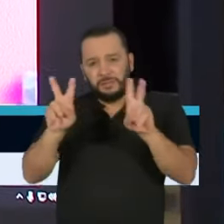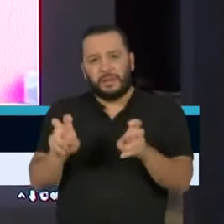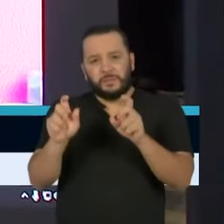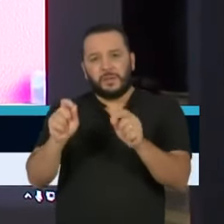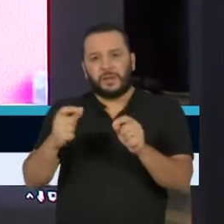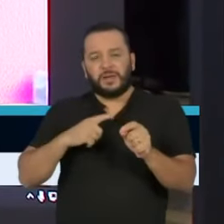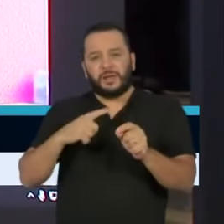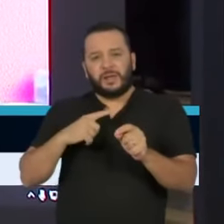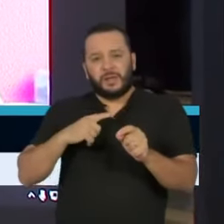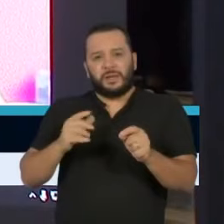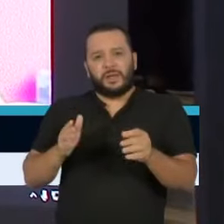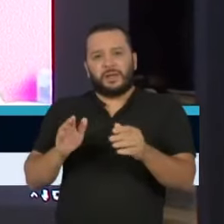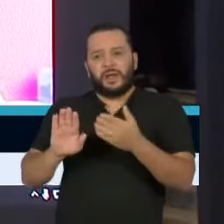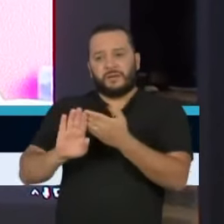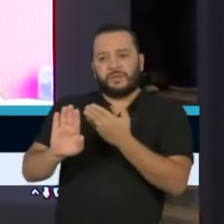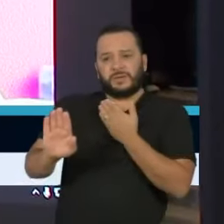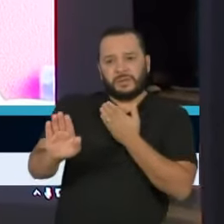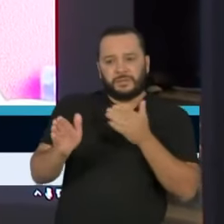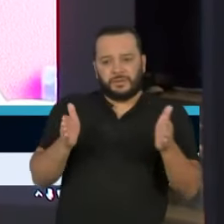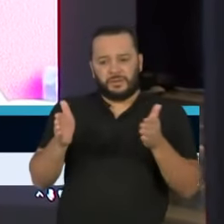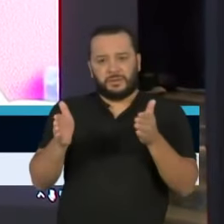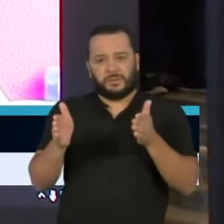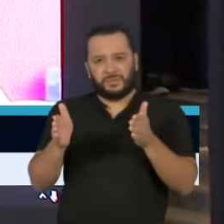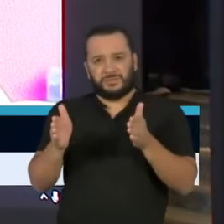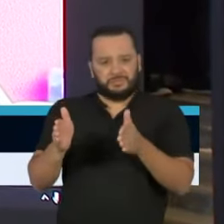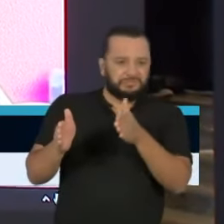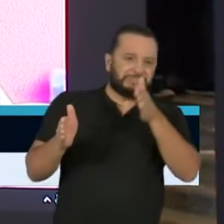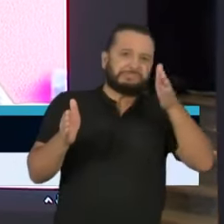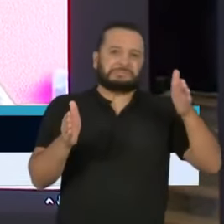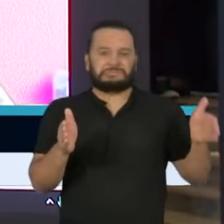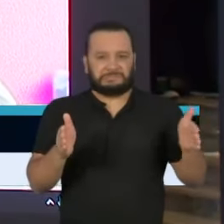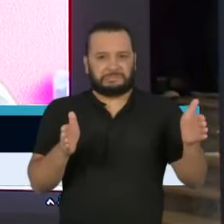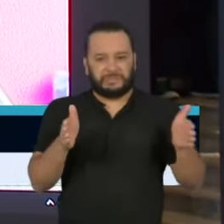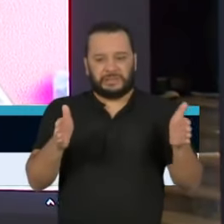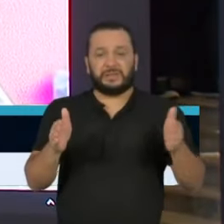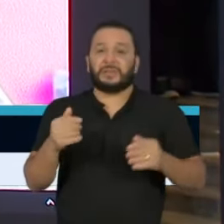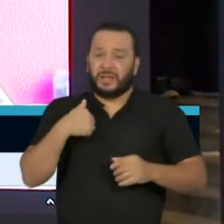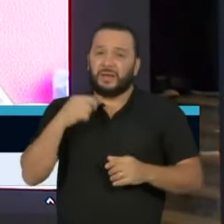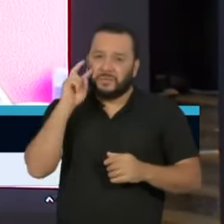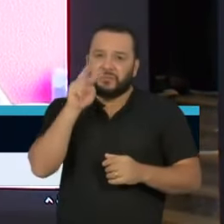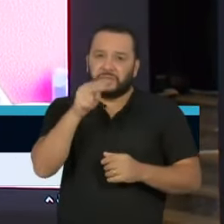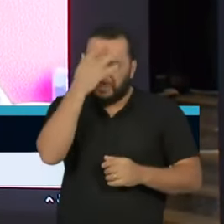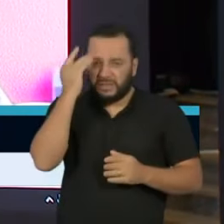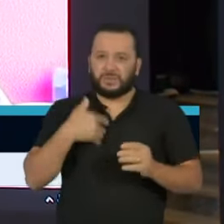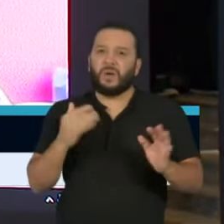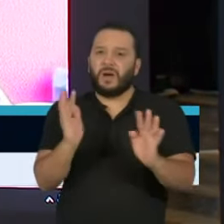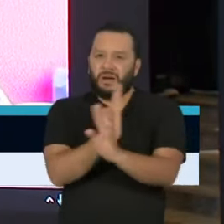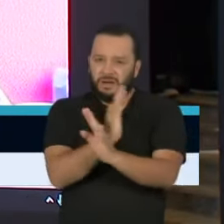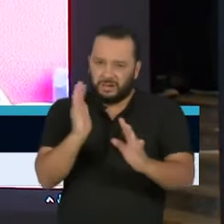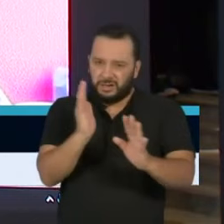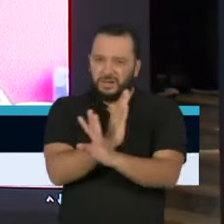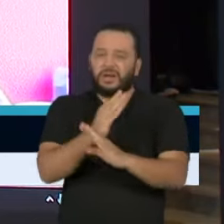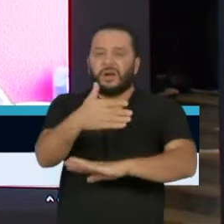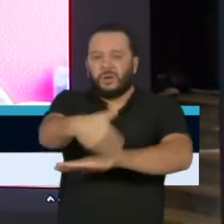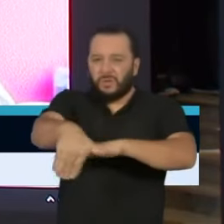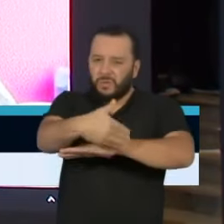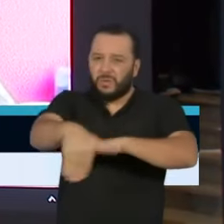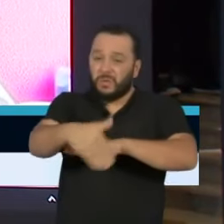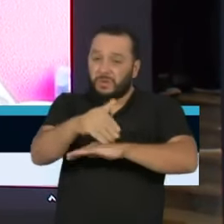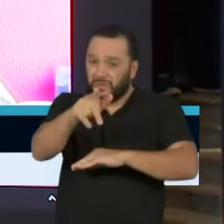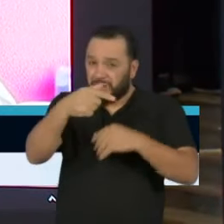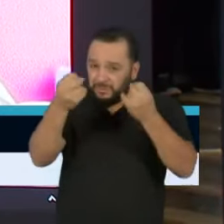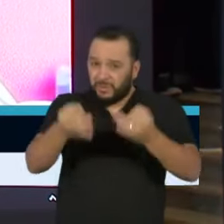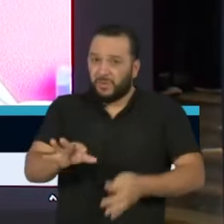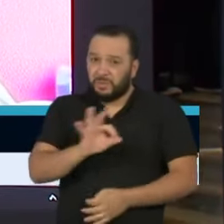que a gente tem visto a circulação maior de pessoas nas ruas. O senhor falou até no uso da força policial nos municípios.